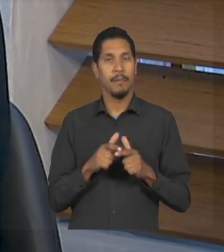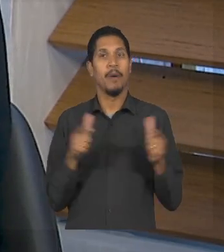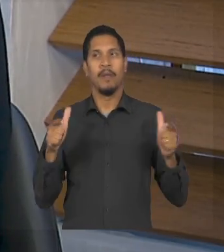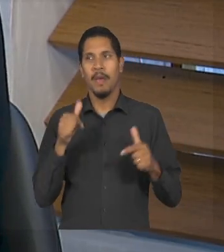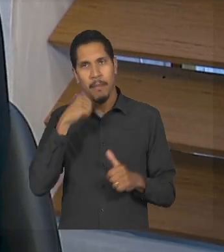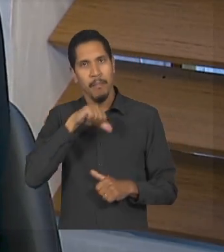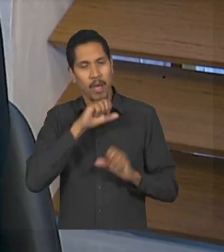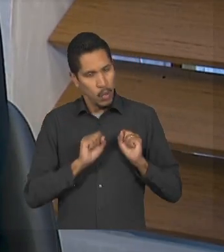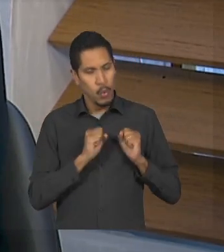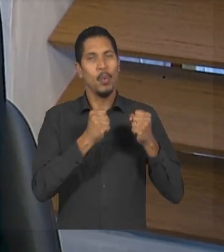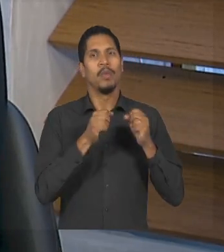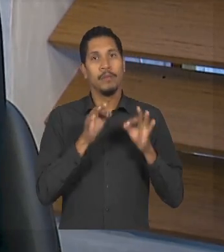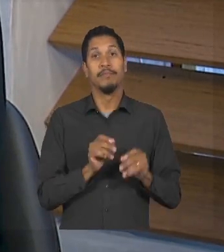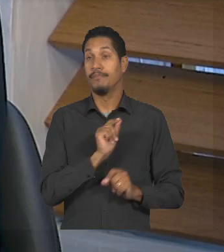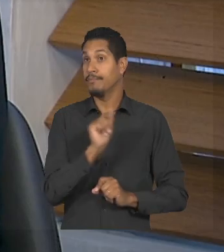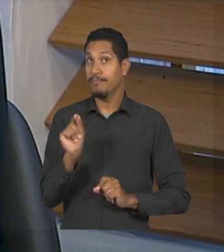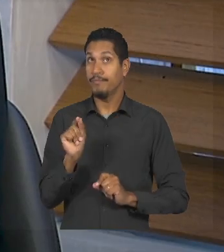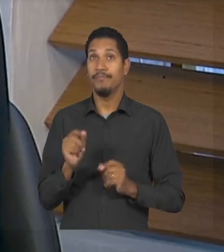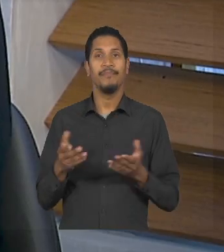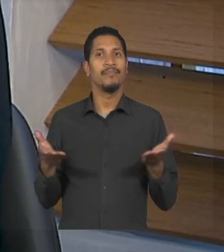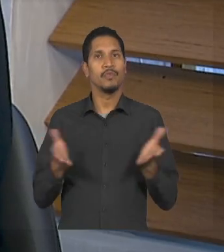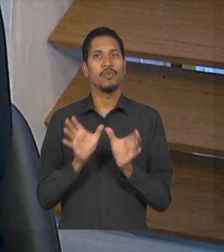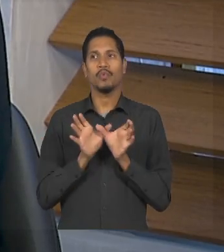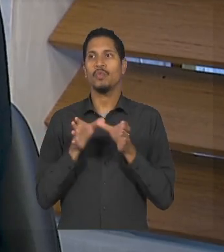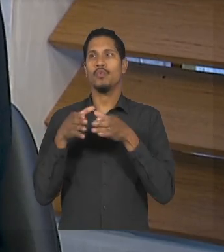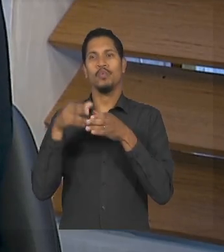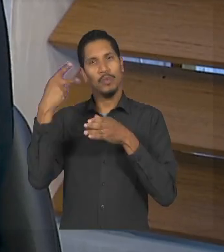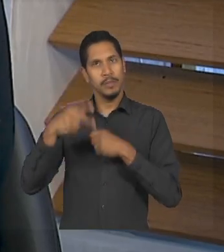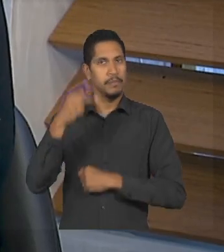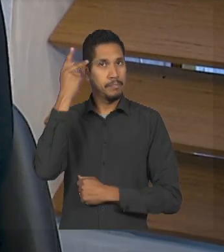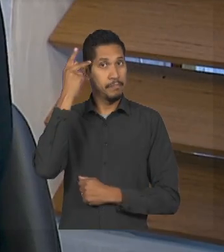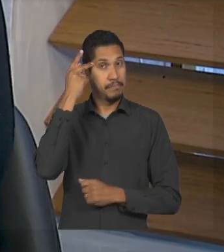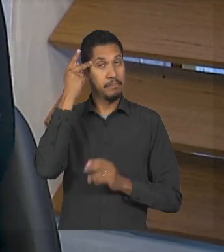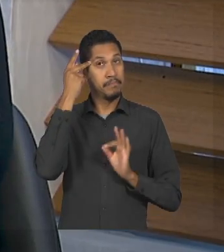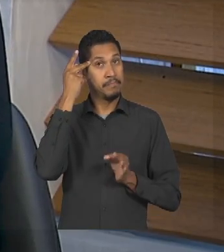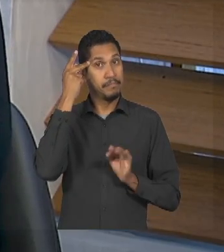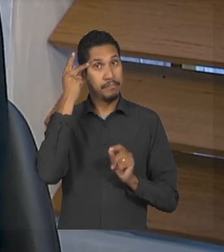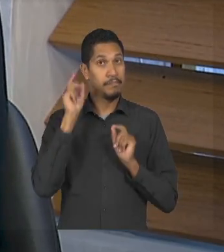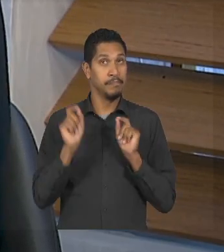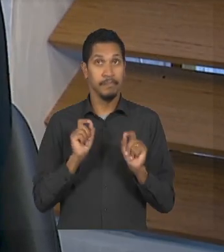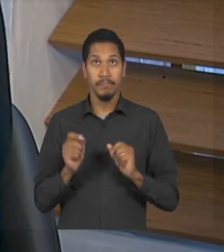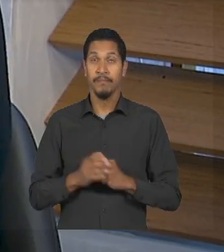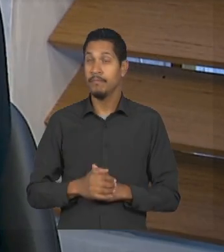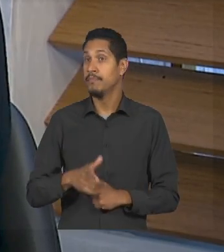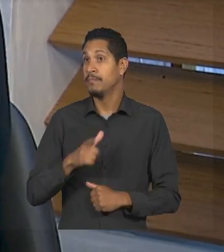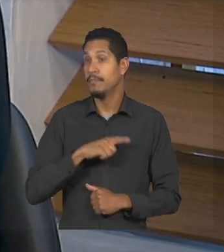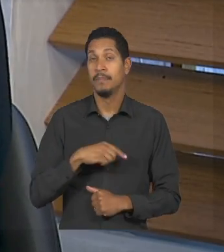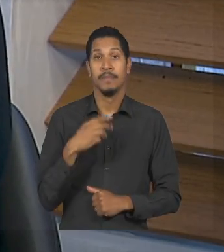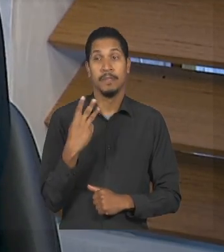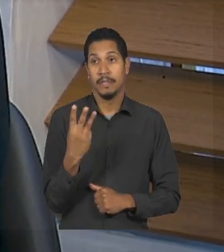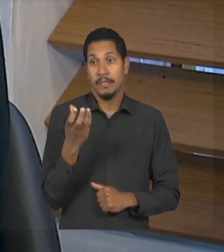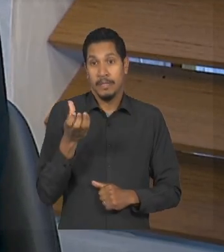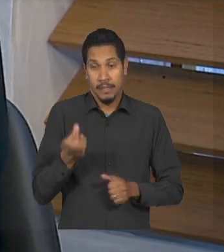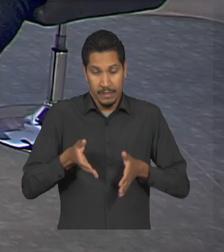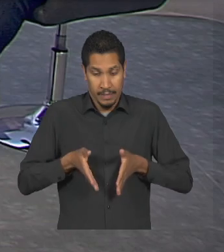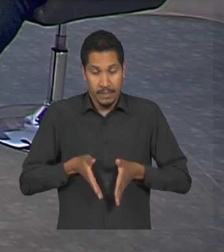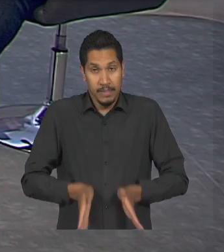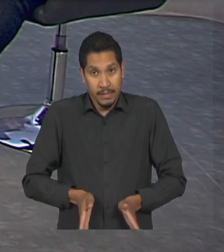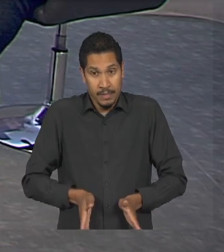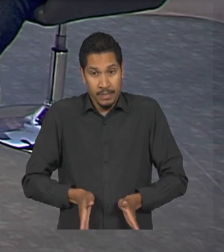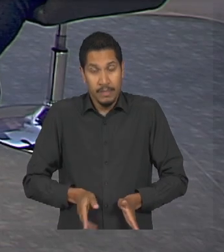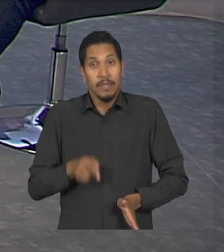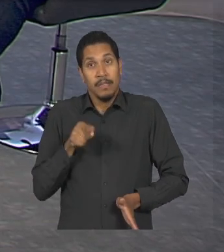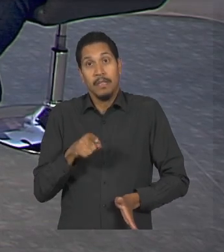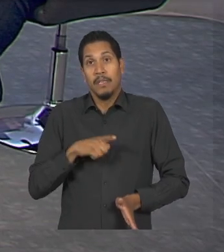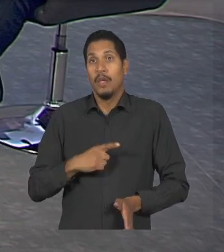lutam hoje na comunidade aqui em são paulo é a cada 36 nascimentos a gente tem um autista